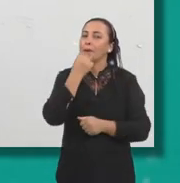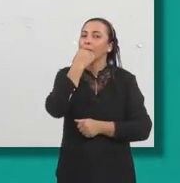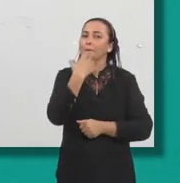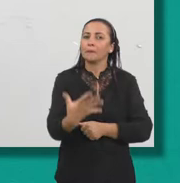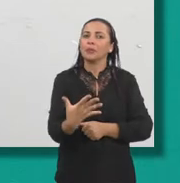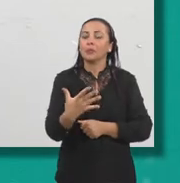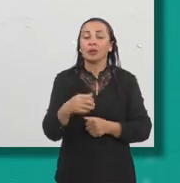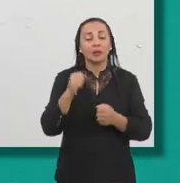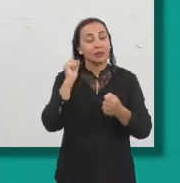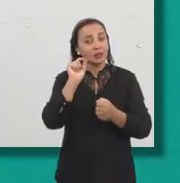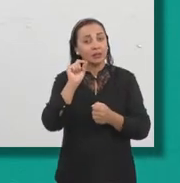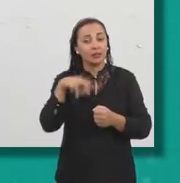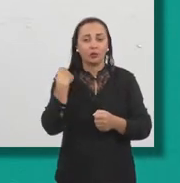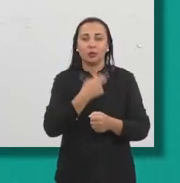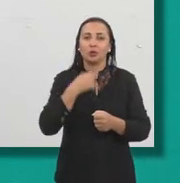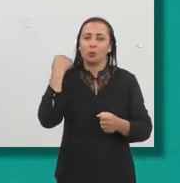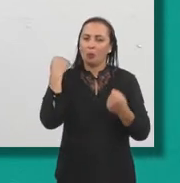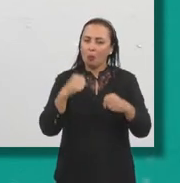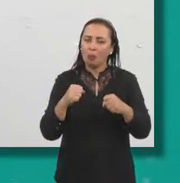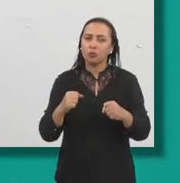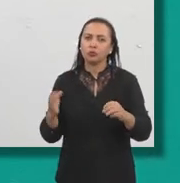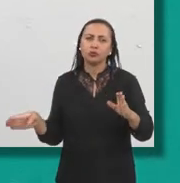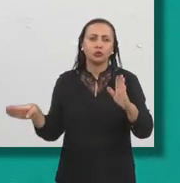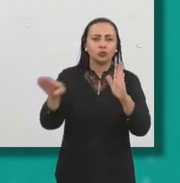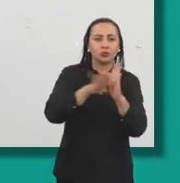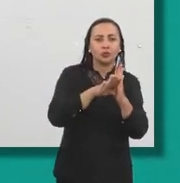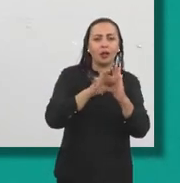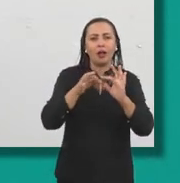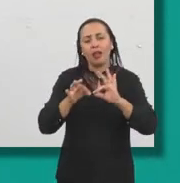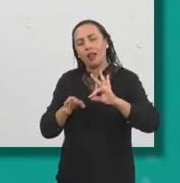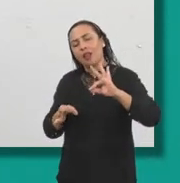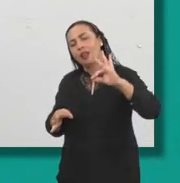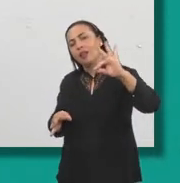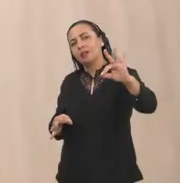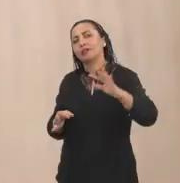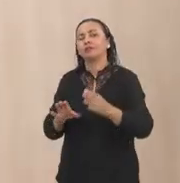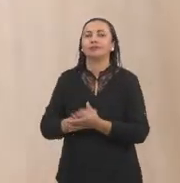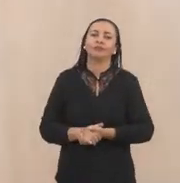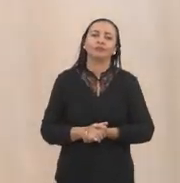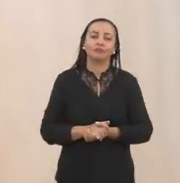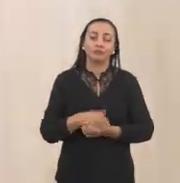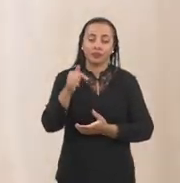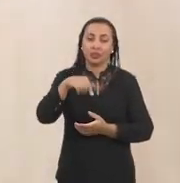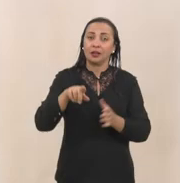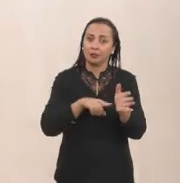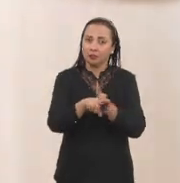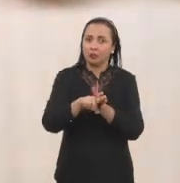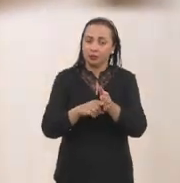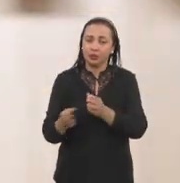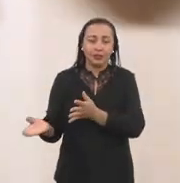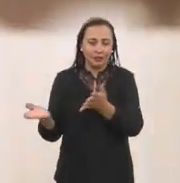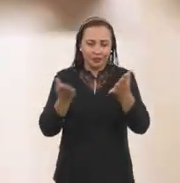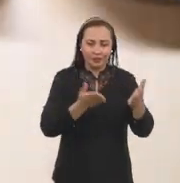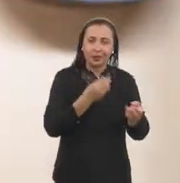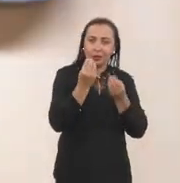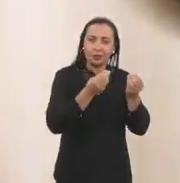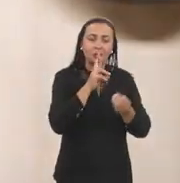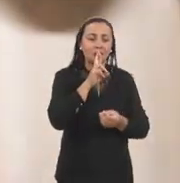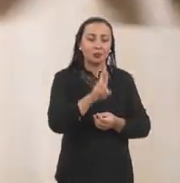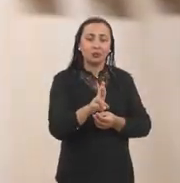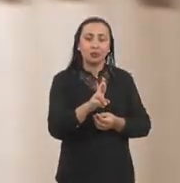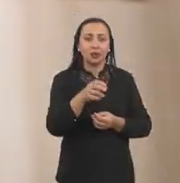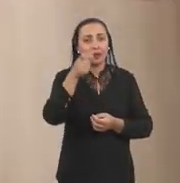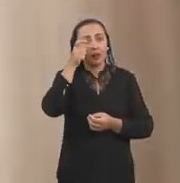possamos chegar a uma distância maior. Essa pesquisa traz como resultado para a gente